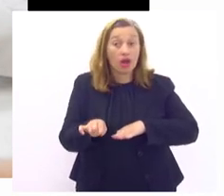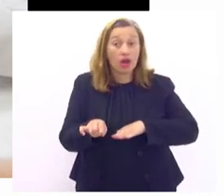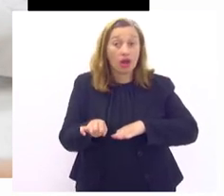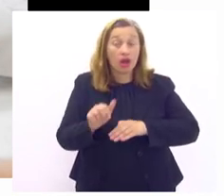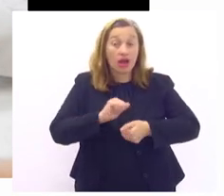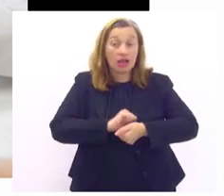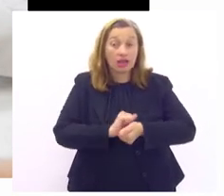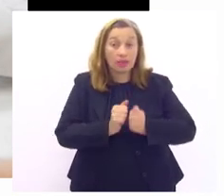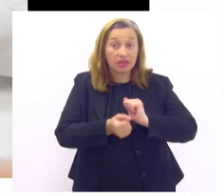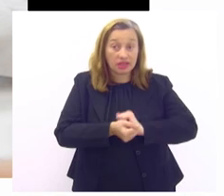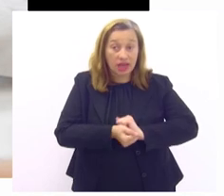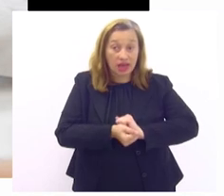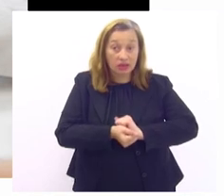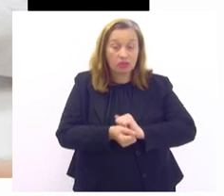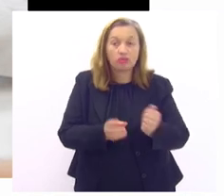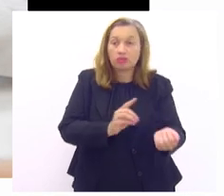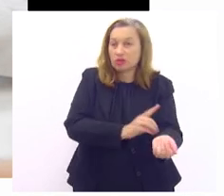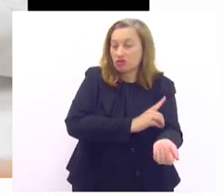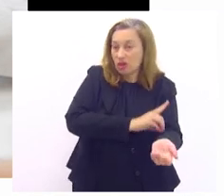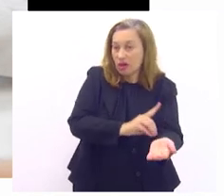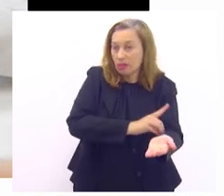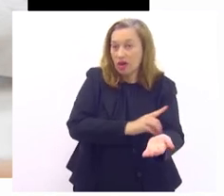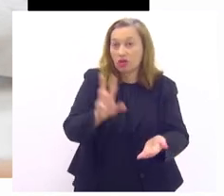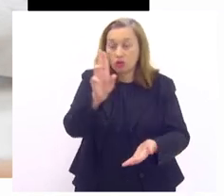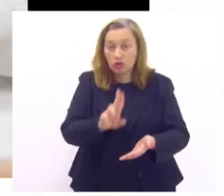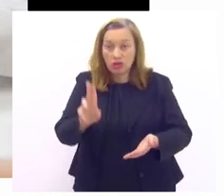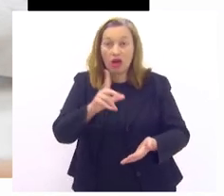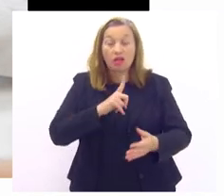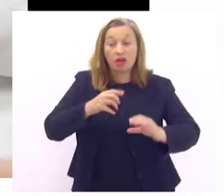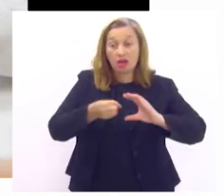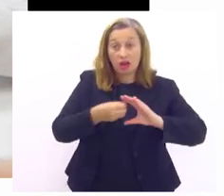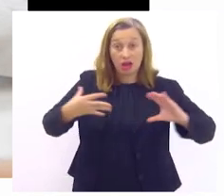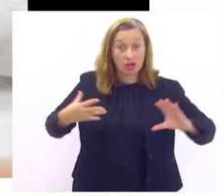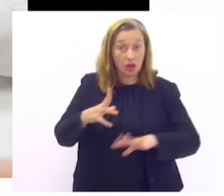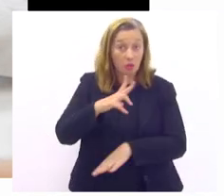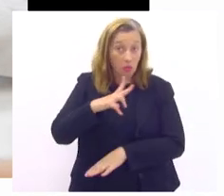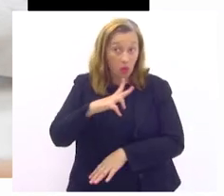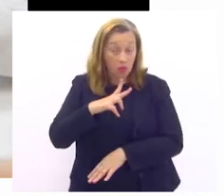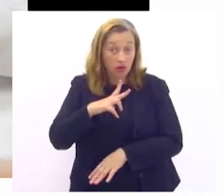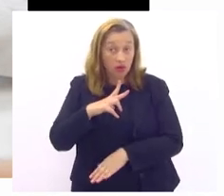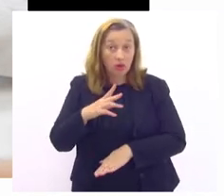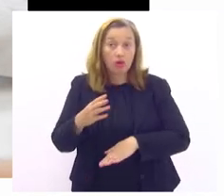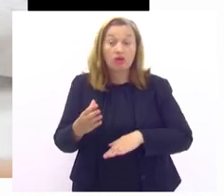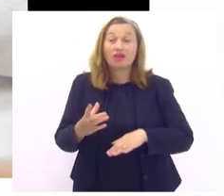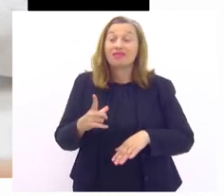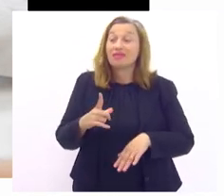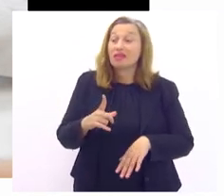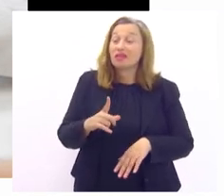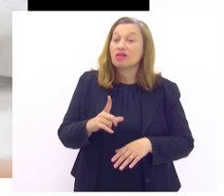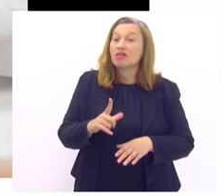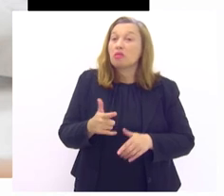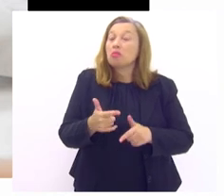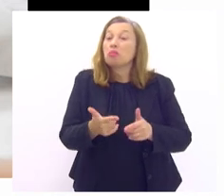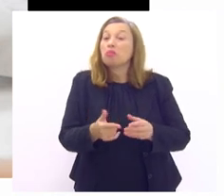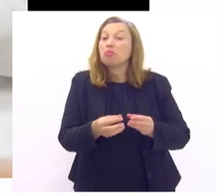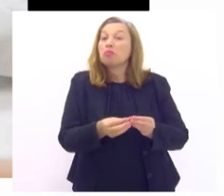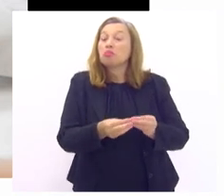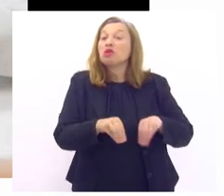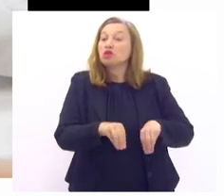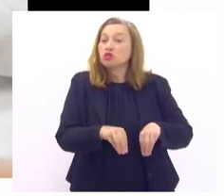diabético deveria usar que é um calçado que tem características próprias vão causar o que? calos calosidades